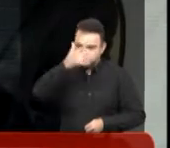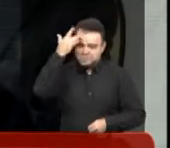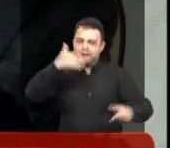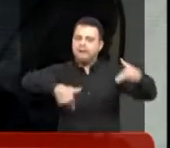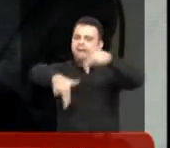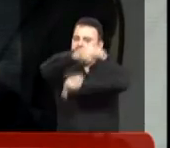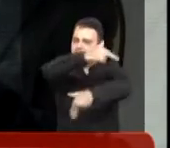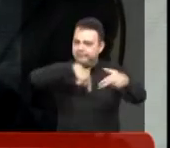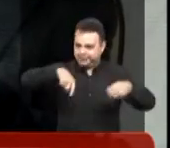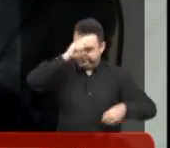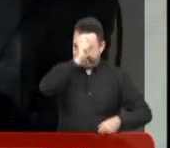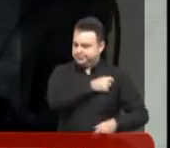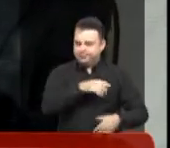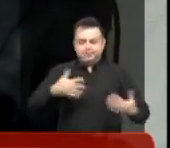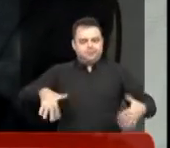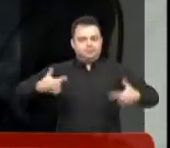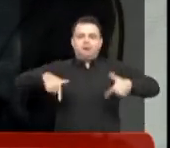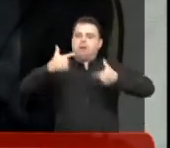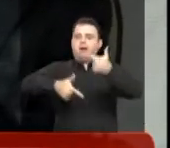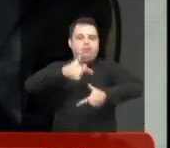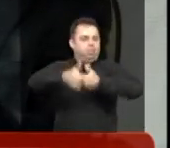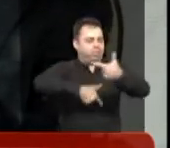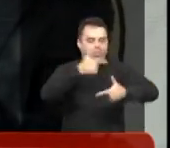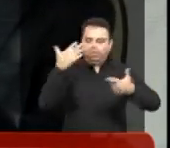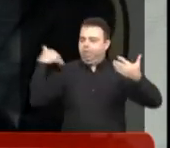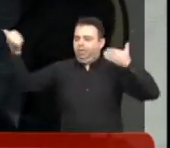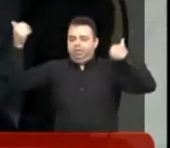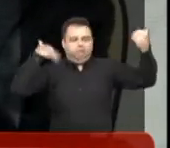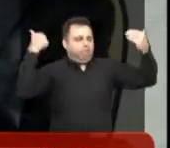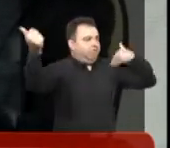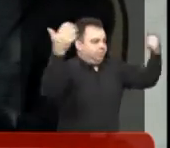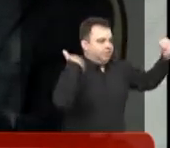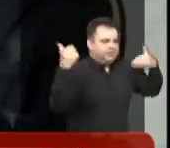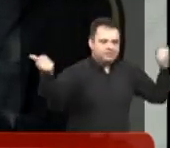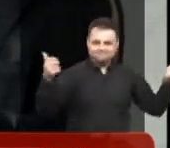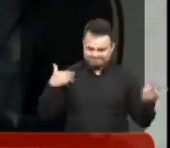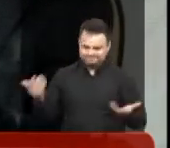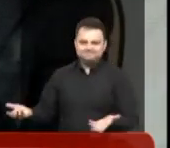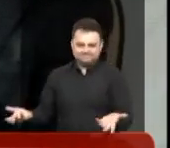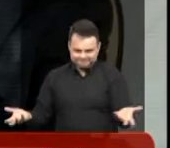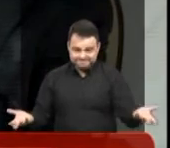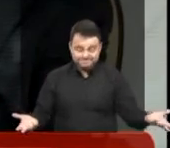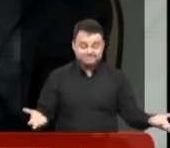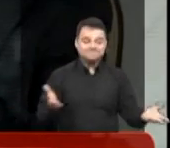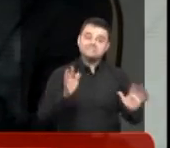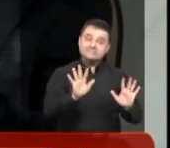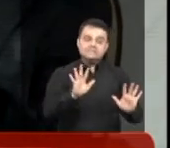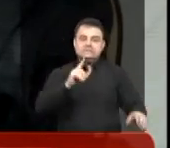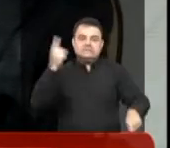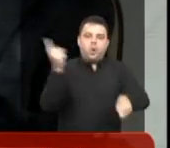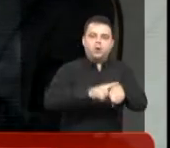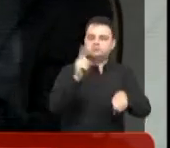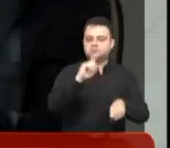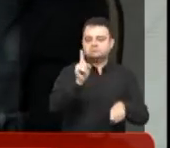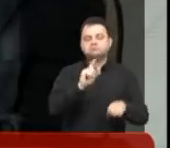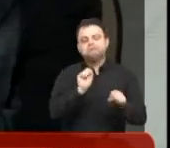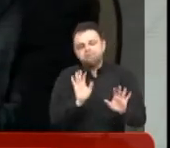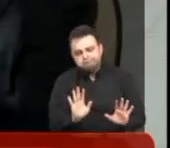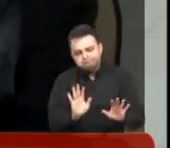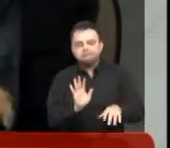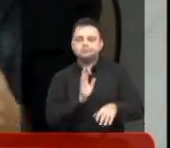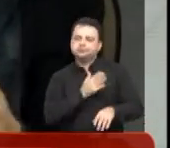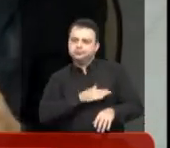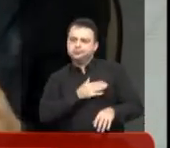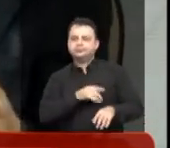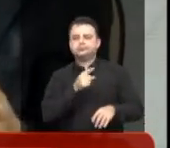seriedade, estão vendo. E mandam, vereador, eu vejo que o senhor não parou, estamos com um problema aqui. Dá para ver? Dá. Às vezes você leva umas três, quatro semanas, não é